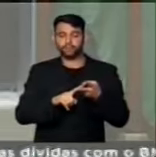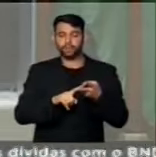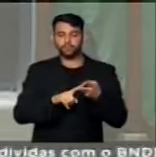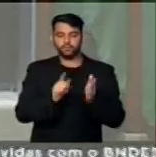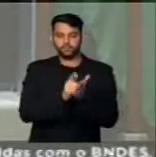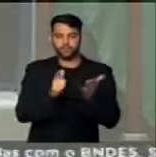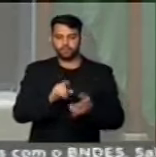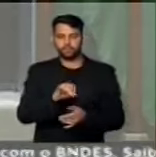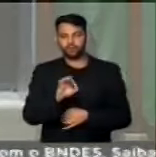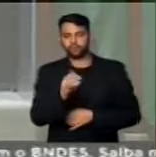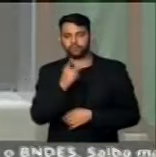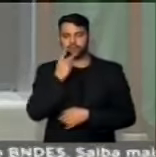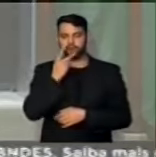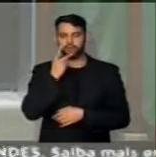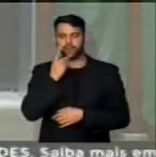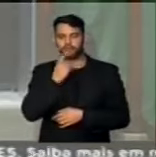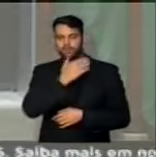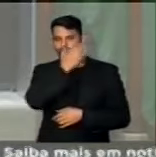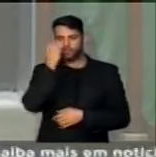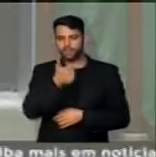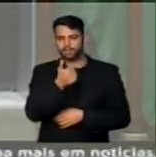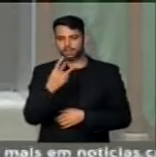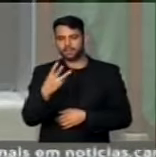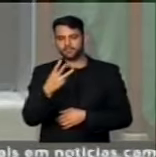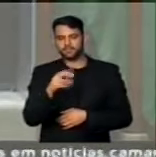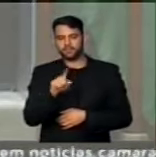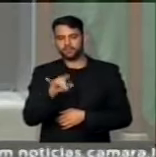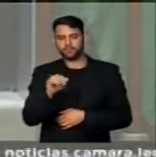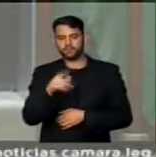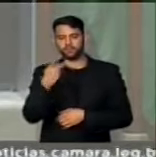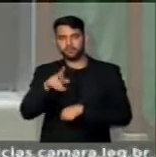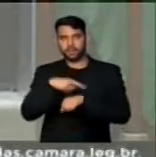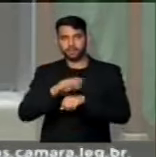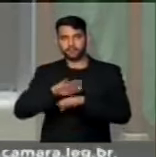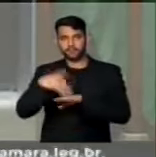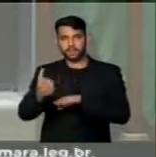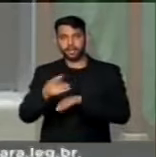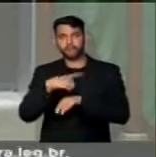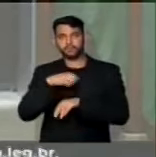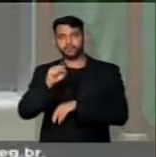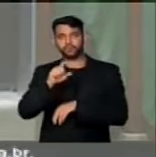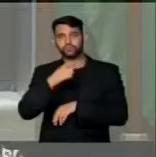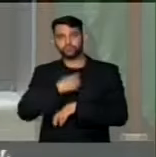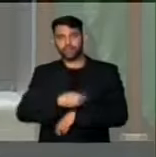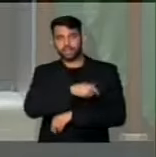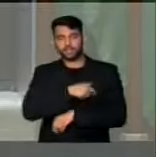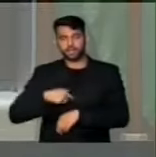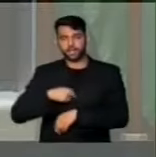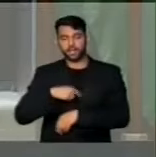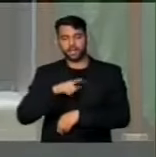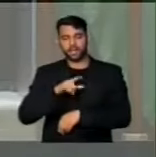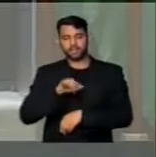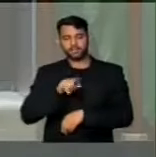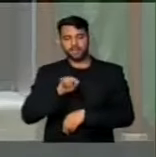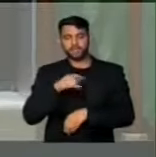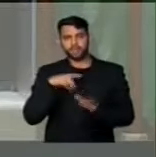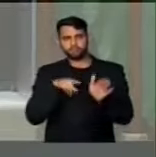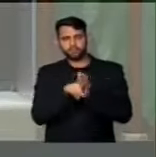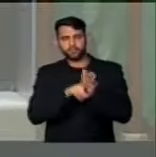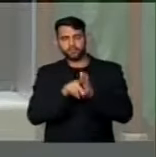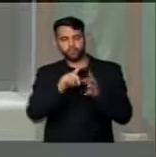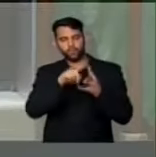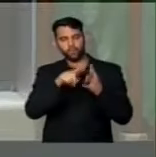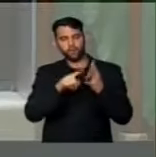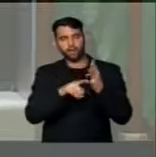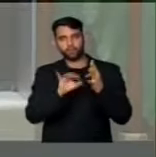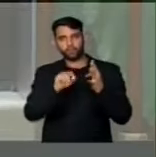globo deu que Cunha tem 13 contas no exterior, a maioria na Suíça. A PGR já levantou quatro